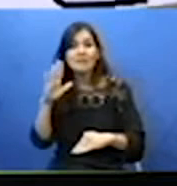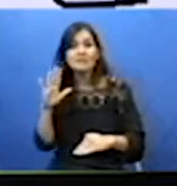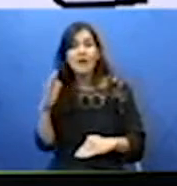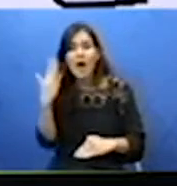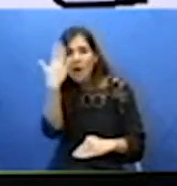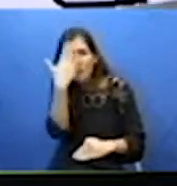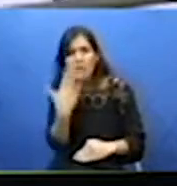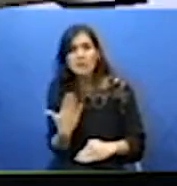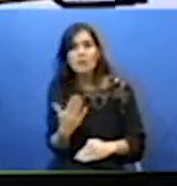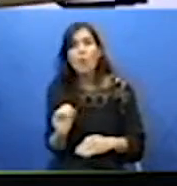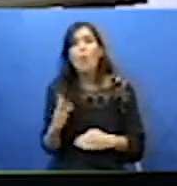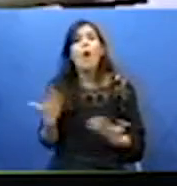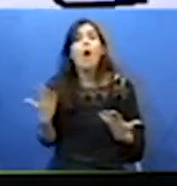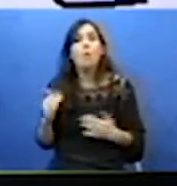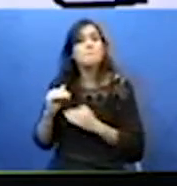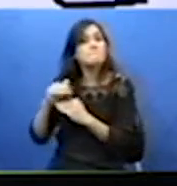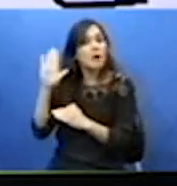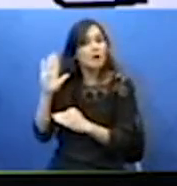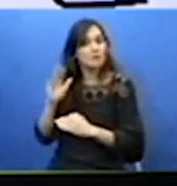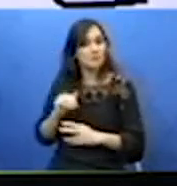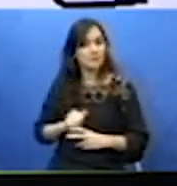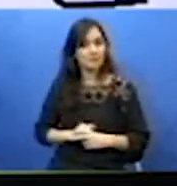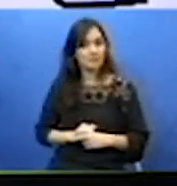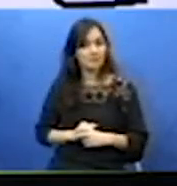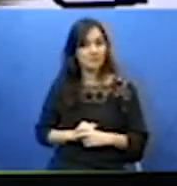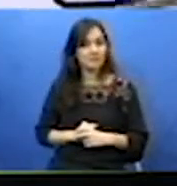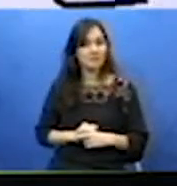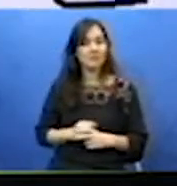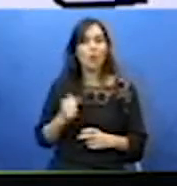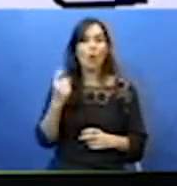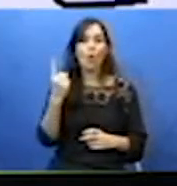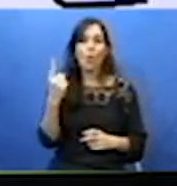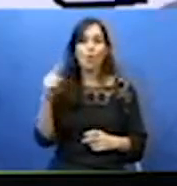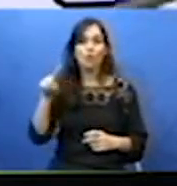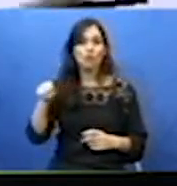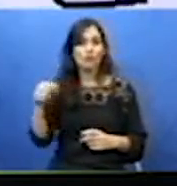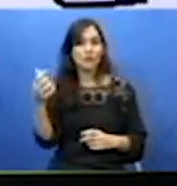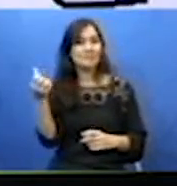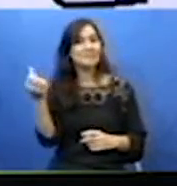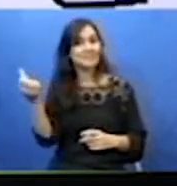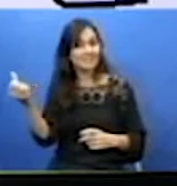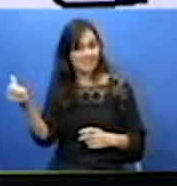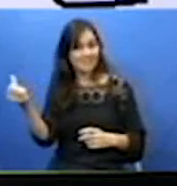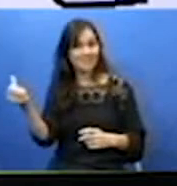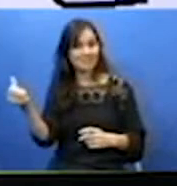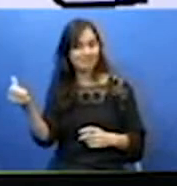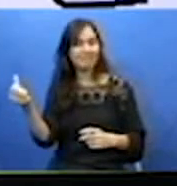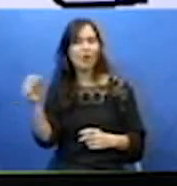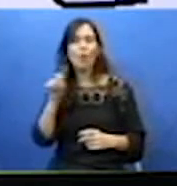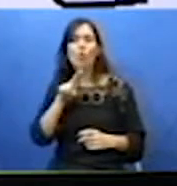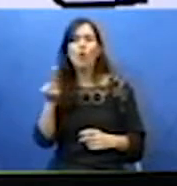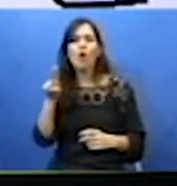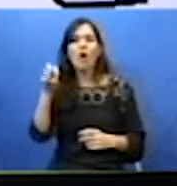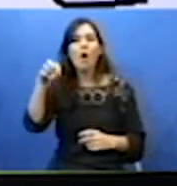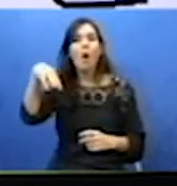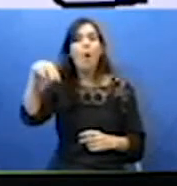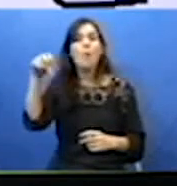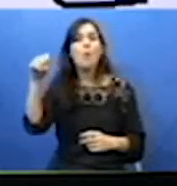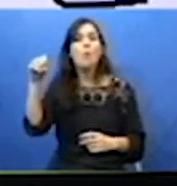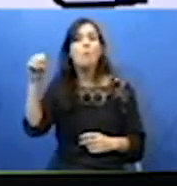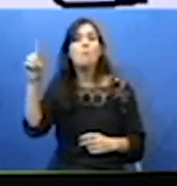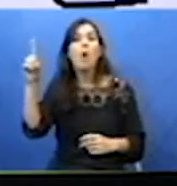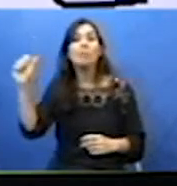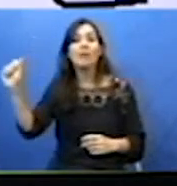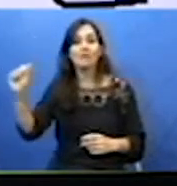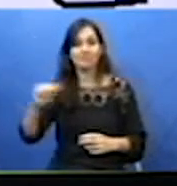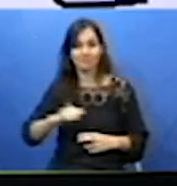como que apareceu mais aqui, foi 1,66, então nós temos aqui a moda. A altura, né? A